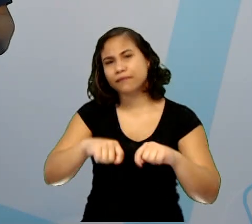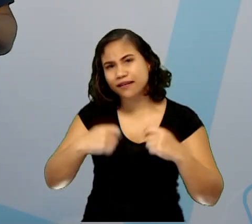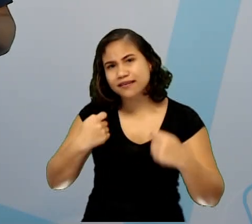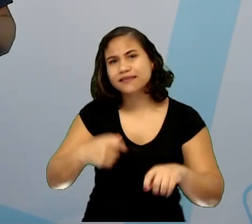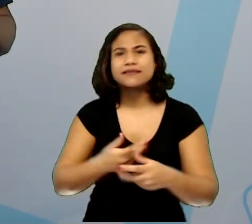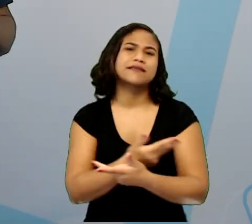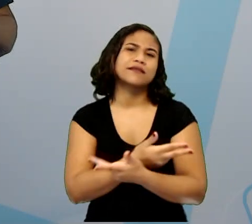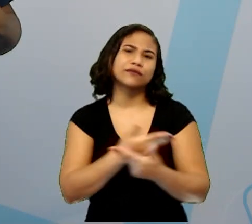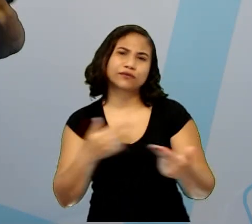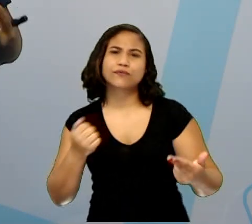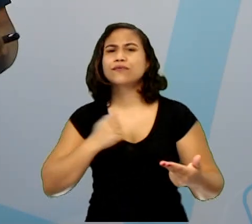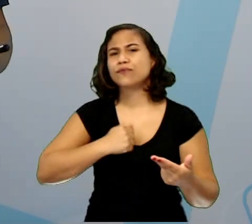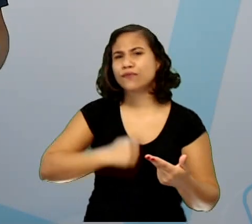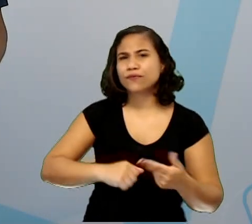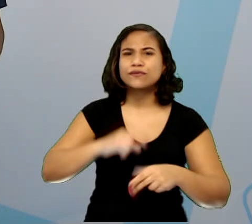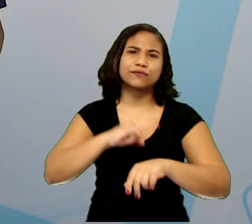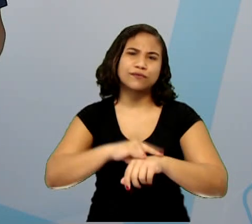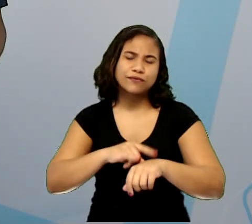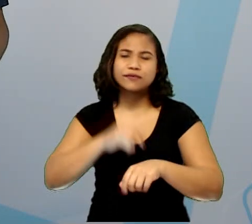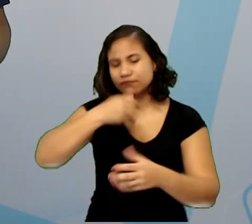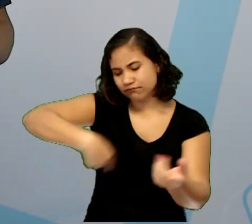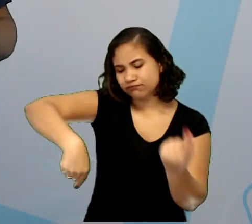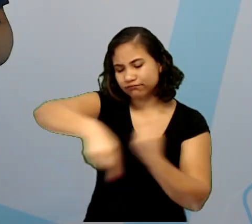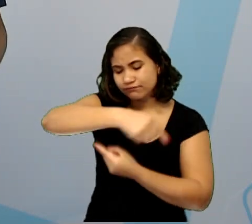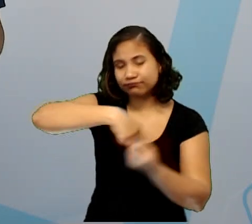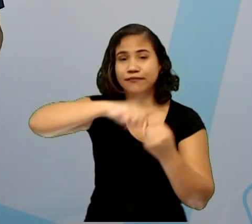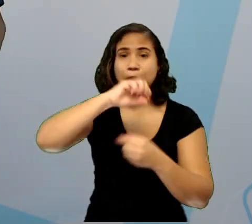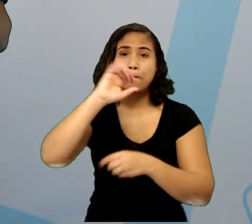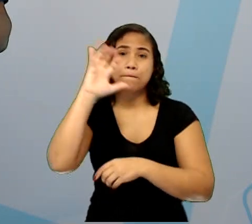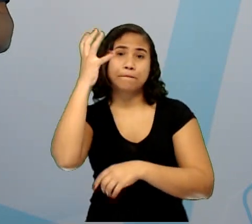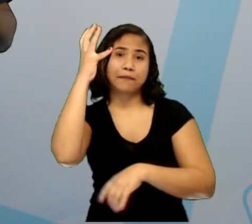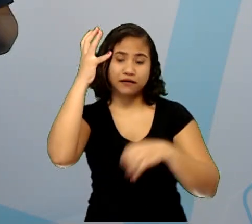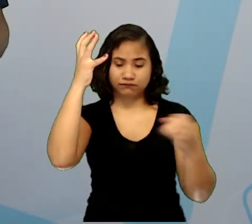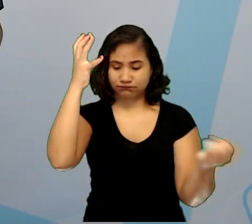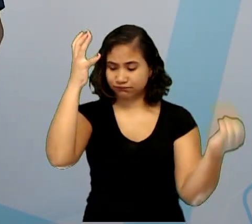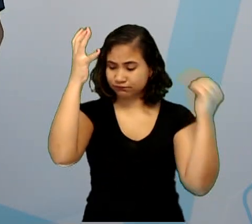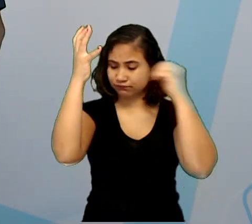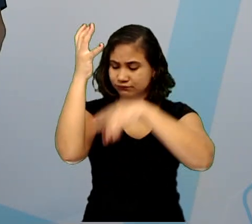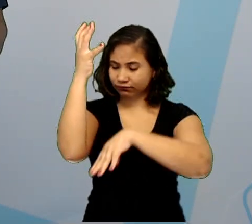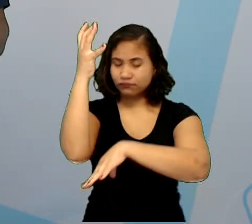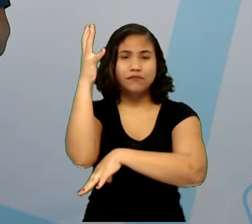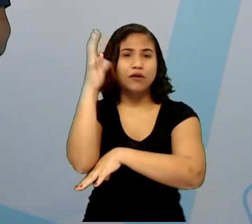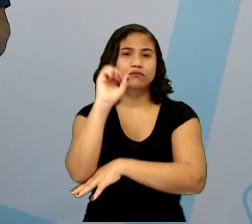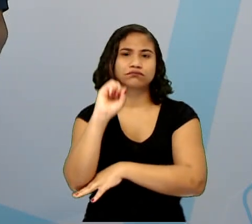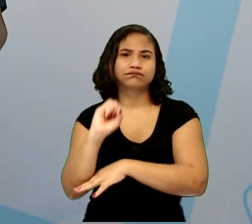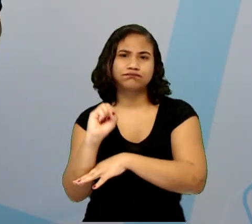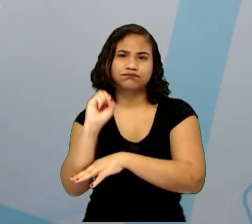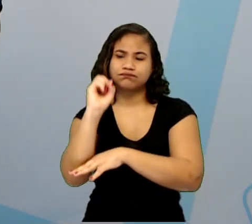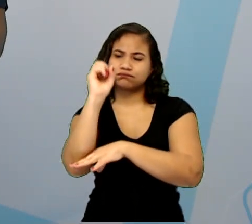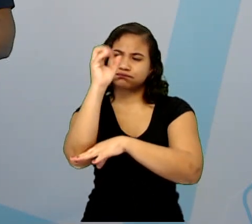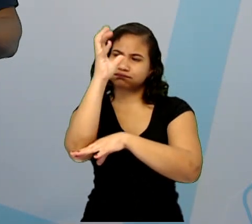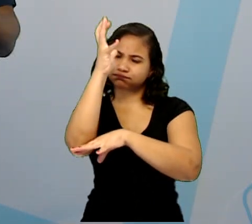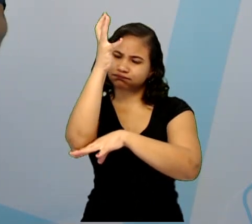para poder que as plantas possam crescer e se desenvolverem melhor. E isso torna-se